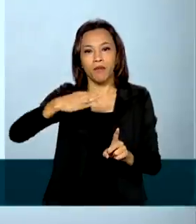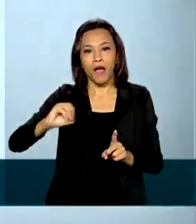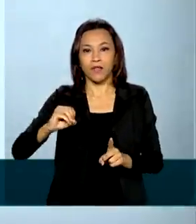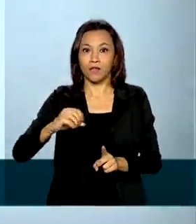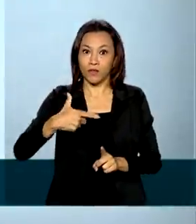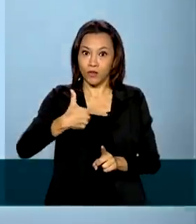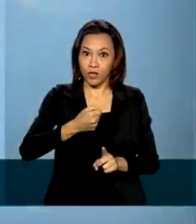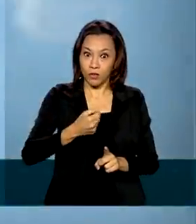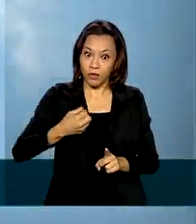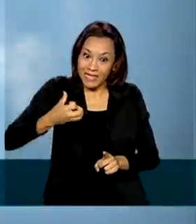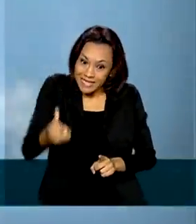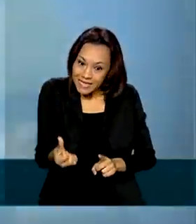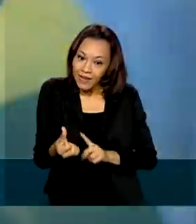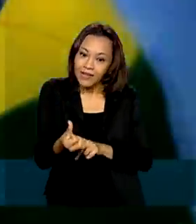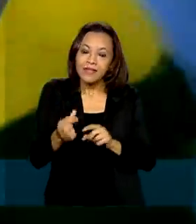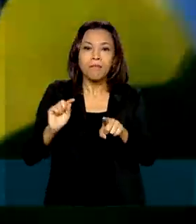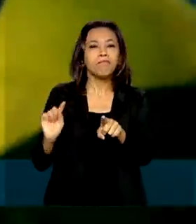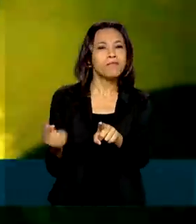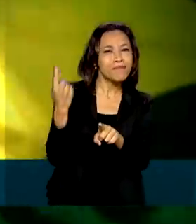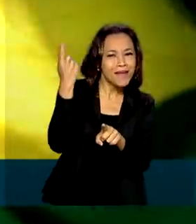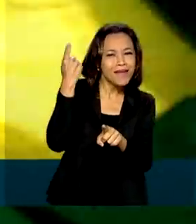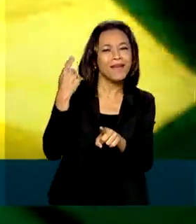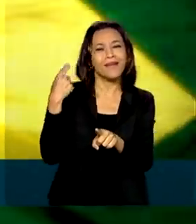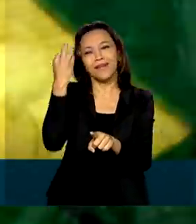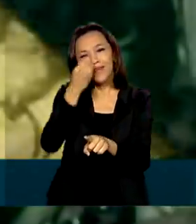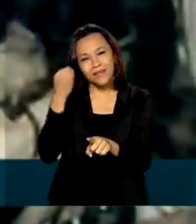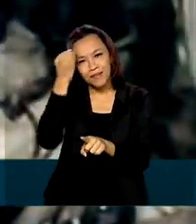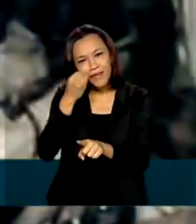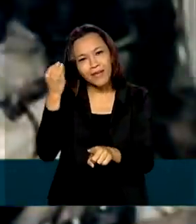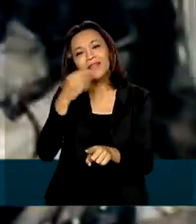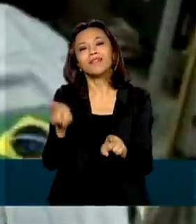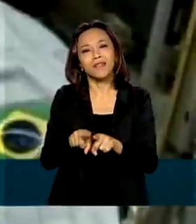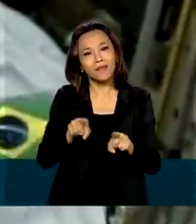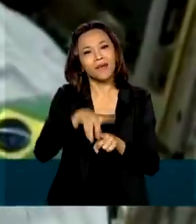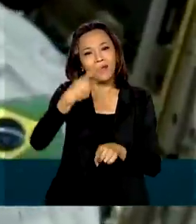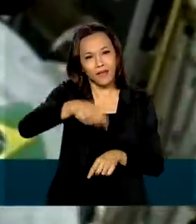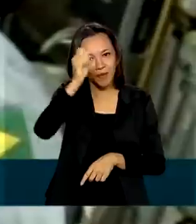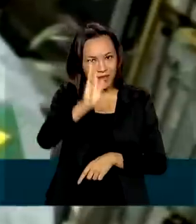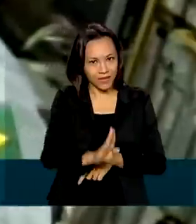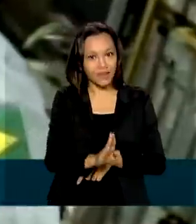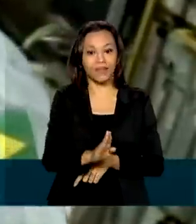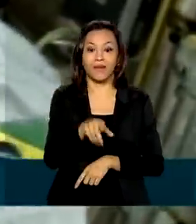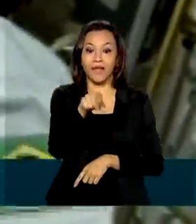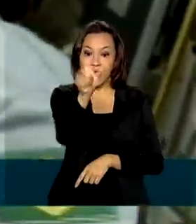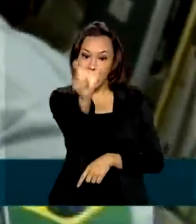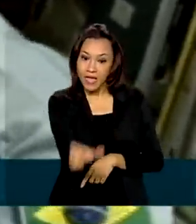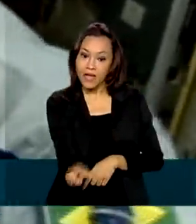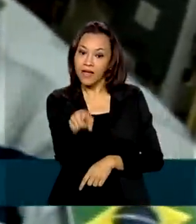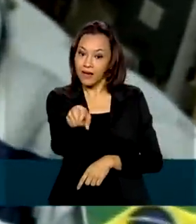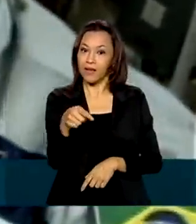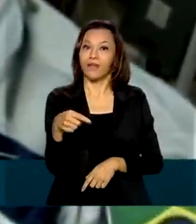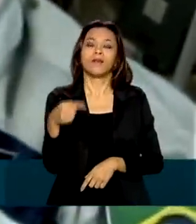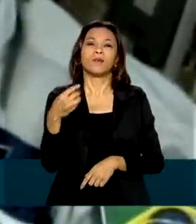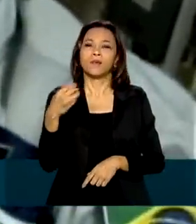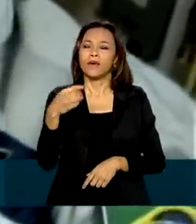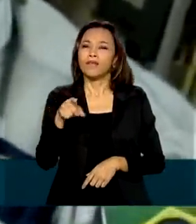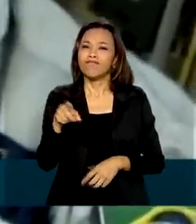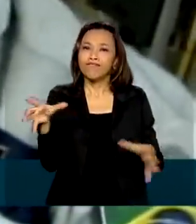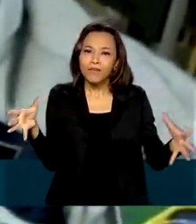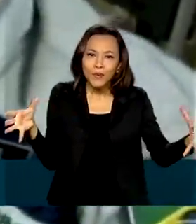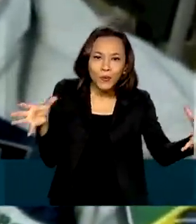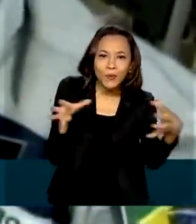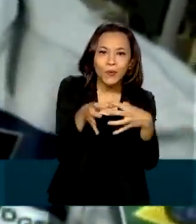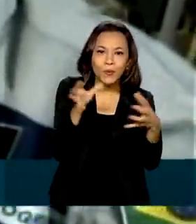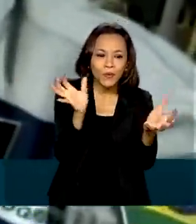primeira dele e também a primeira missão espacial brasileira. O astronauta Marcos Pontes integrou a